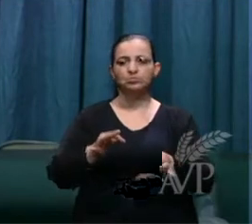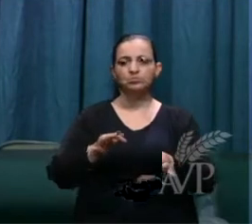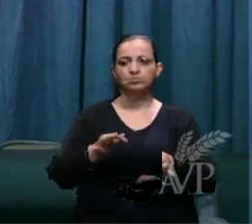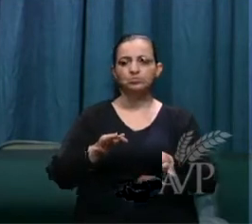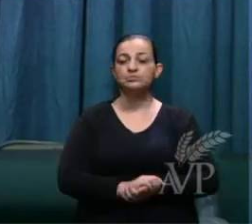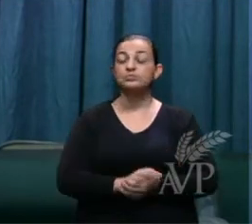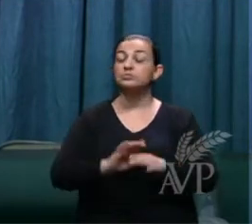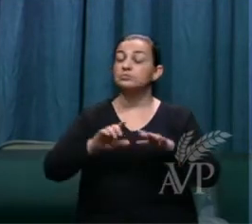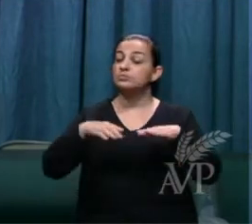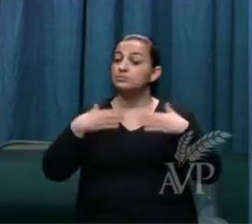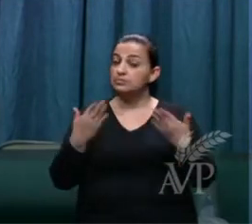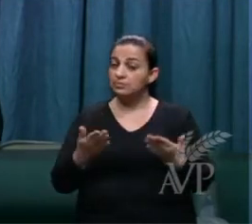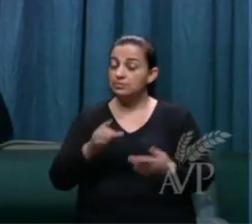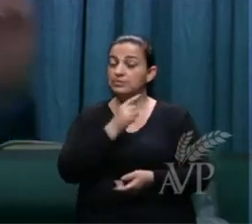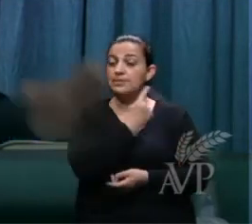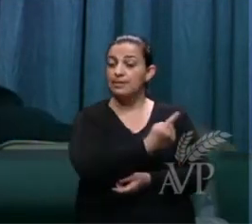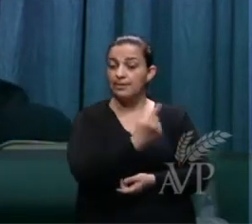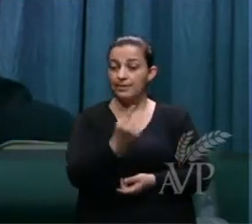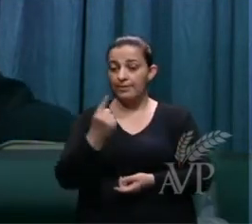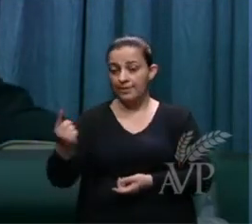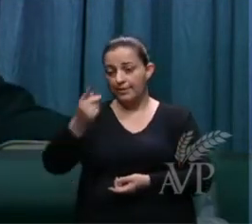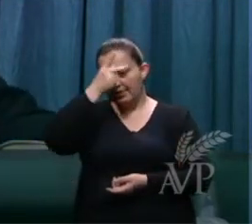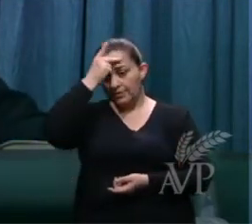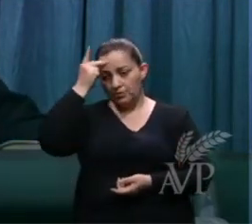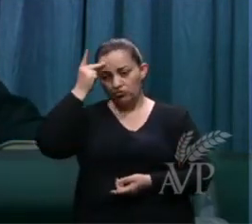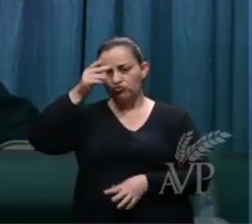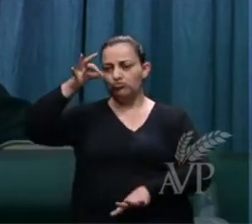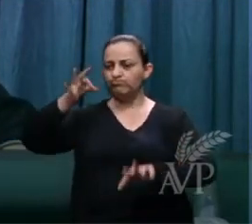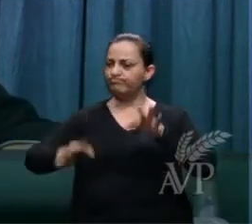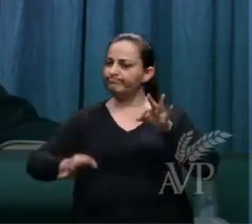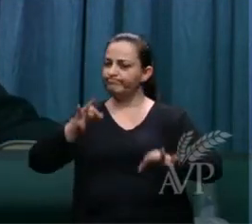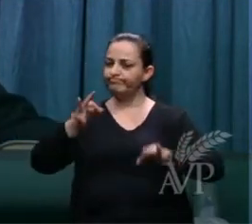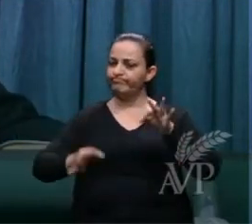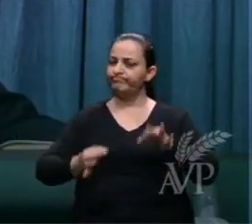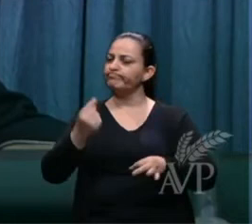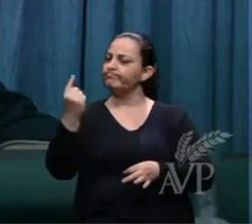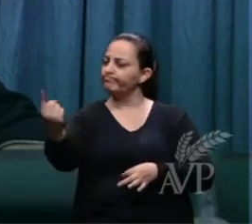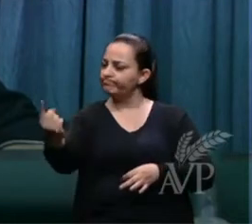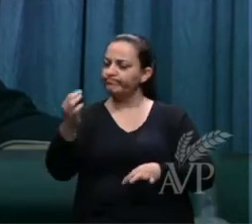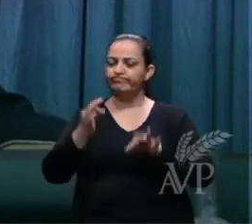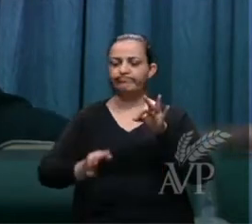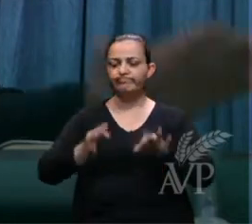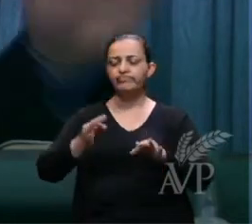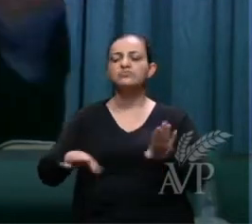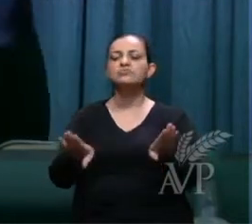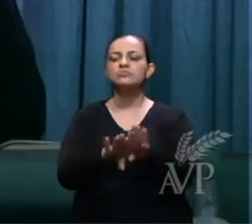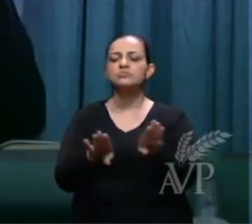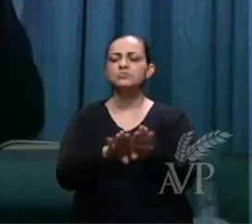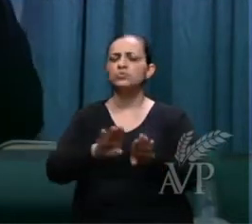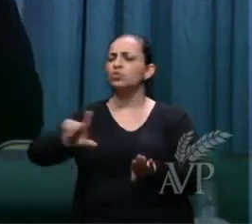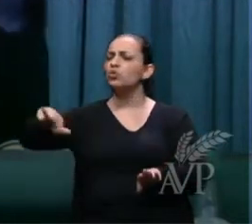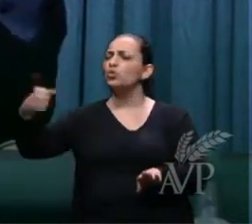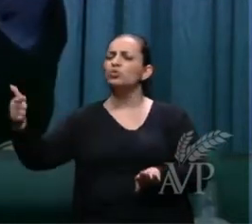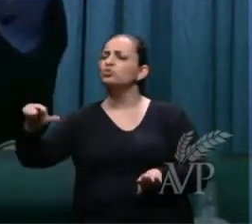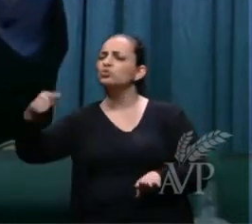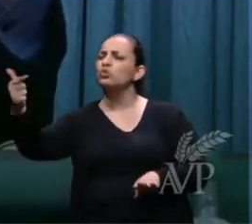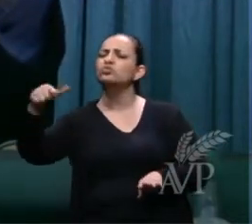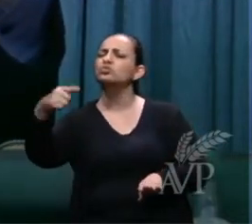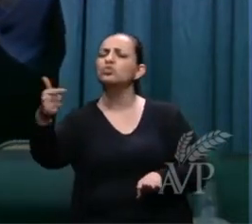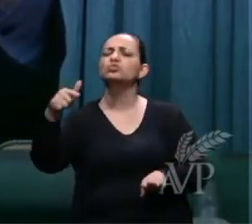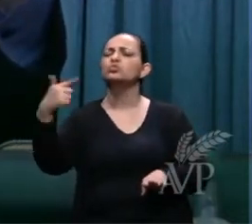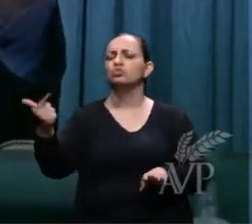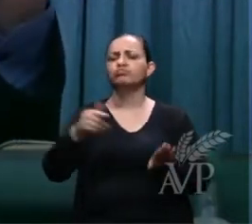e cada pessoa será julgada. E também haverá outros tronos